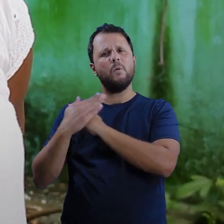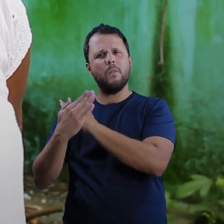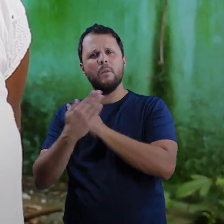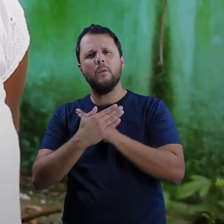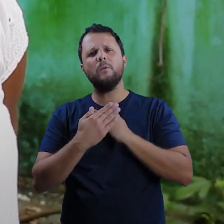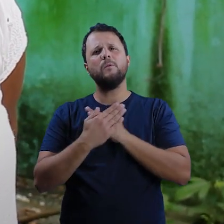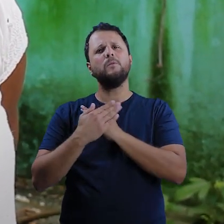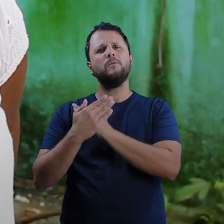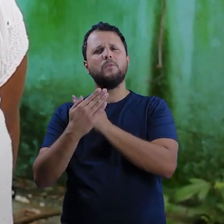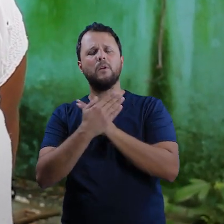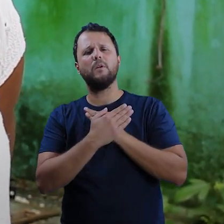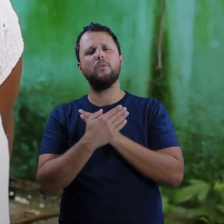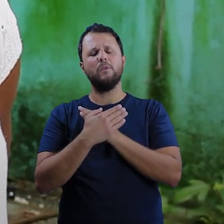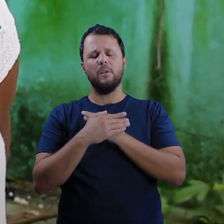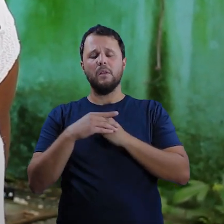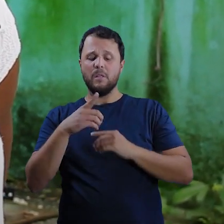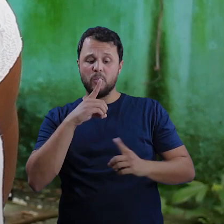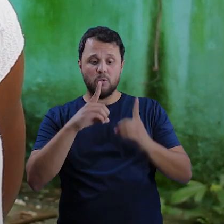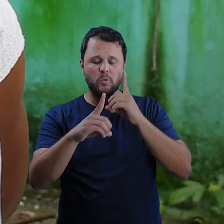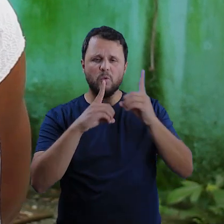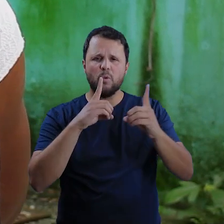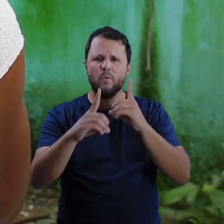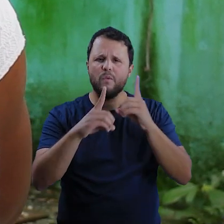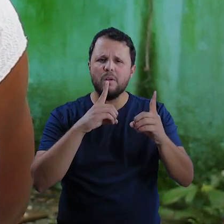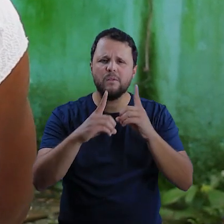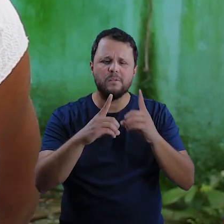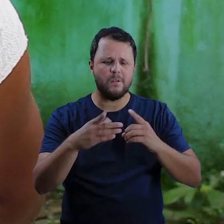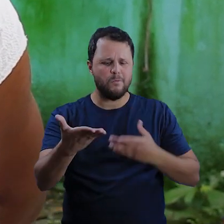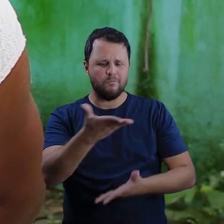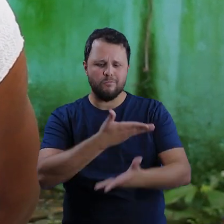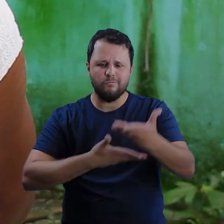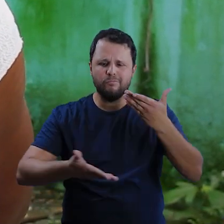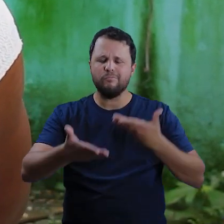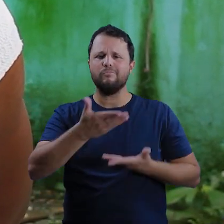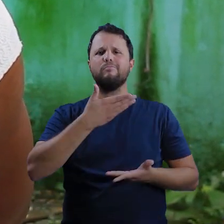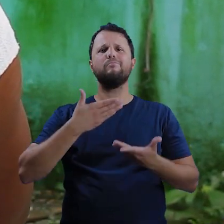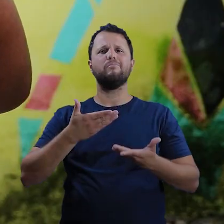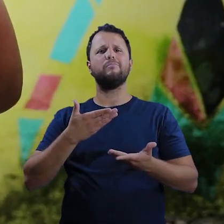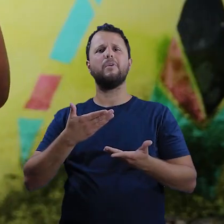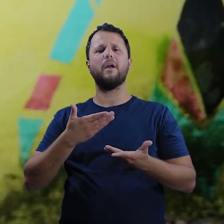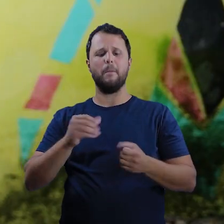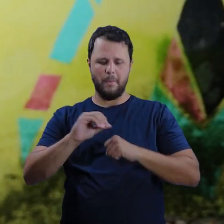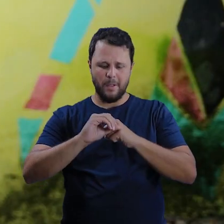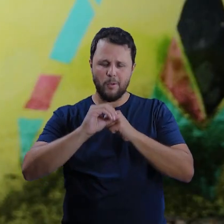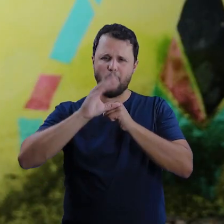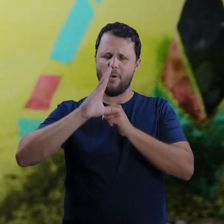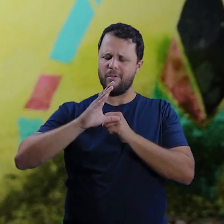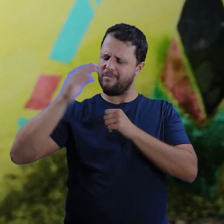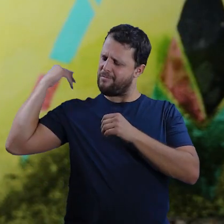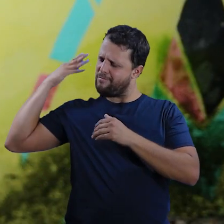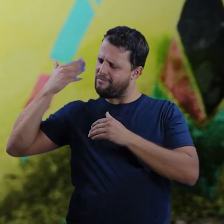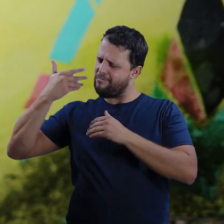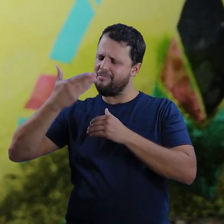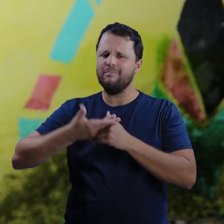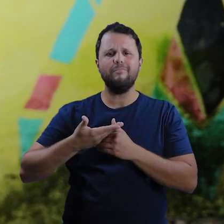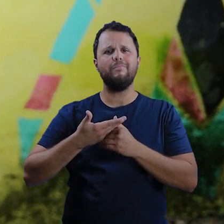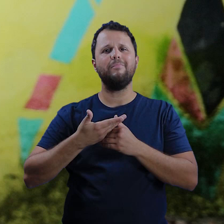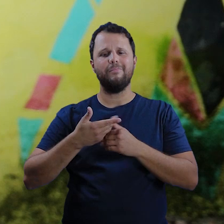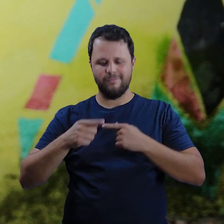dialogando com essas mulheres, a questão do saber ancestral, né? O que foi dito está sendo